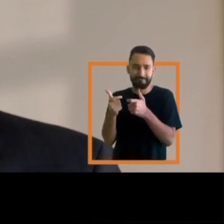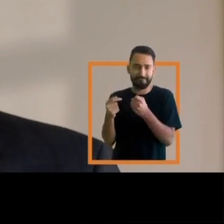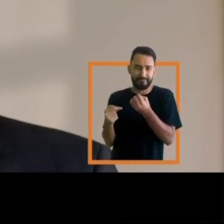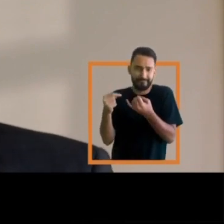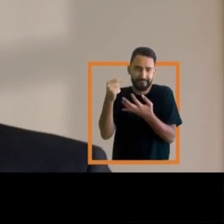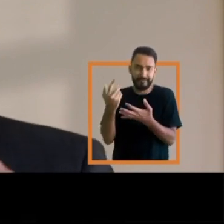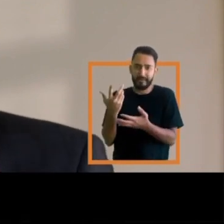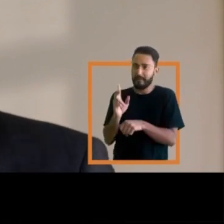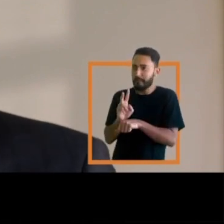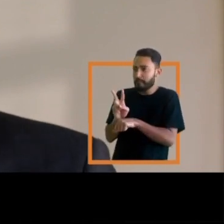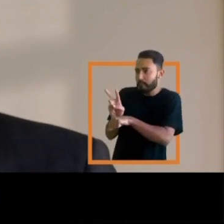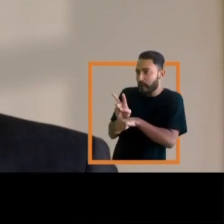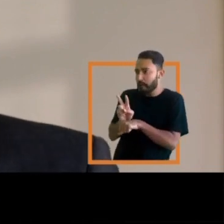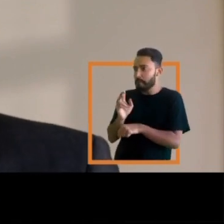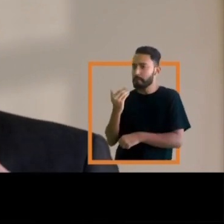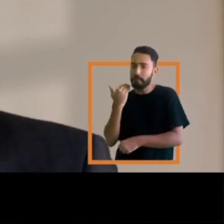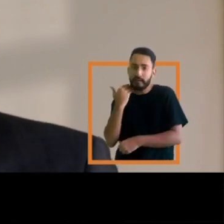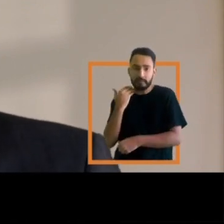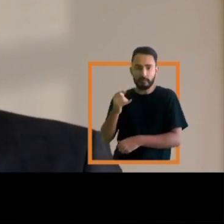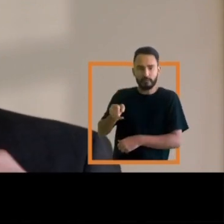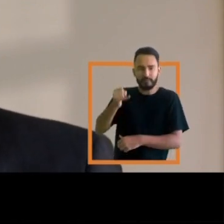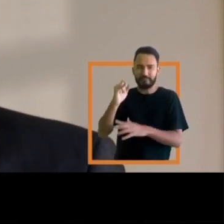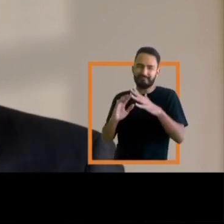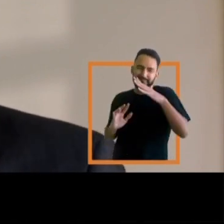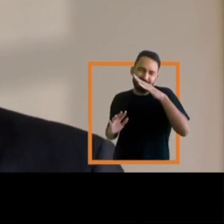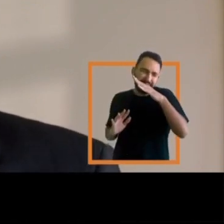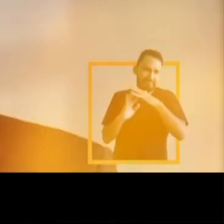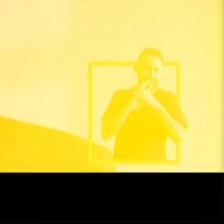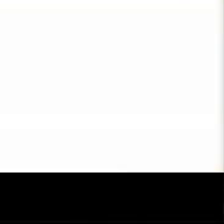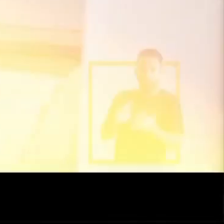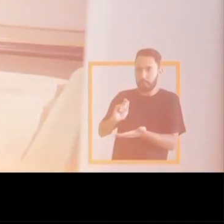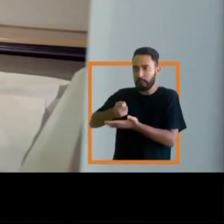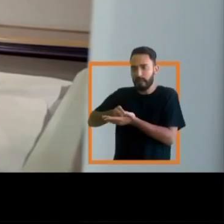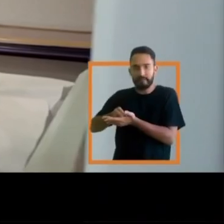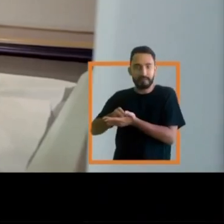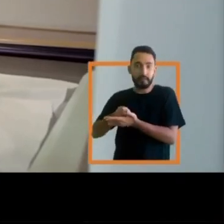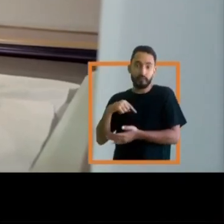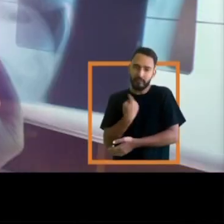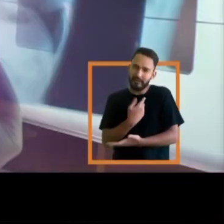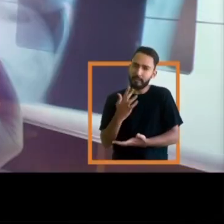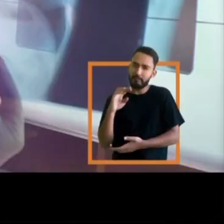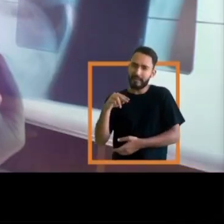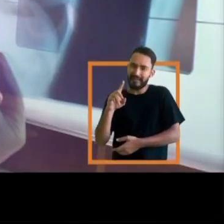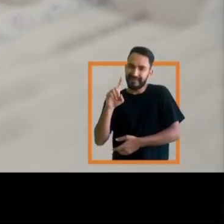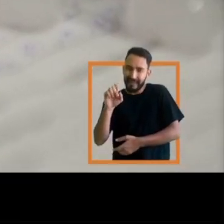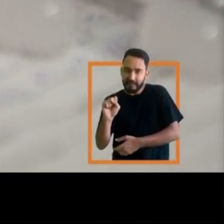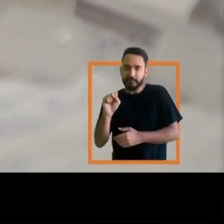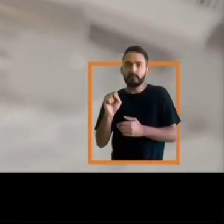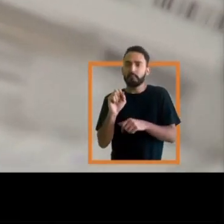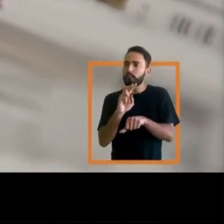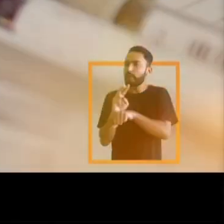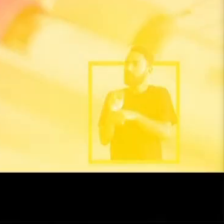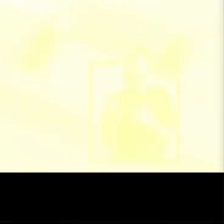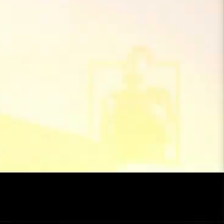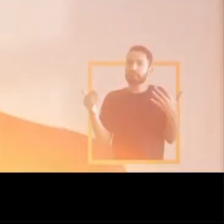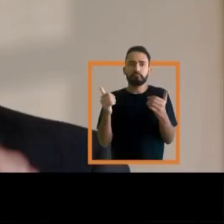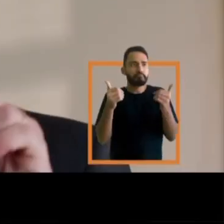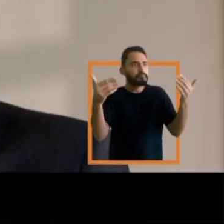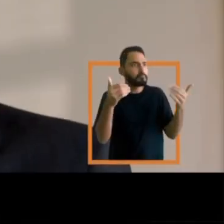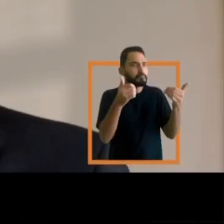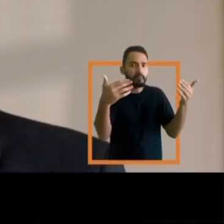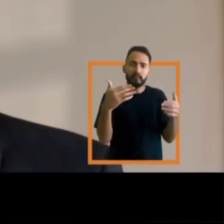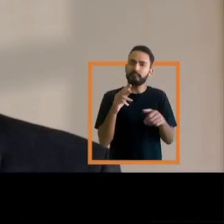muitas vezes recorrendo a bancos e pagando juros exorbitantes. Nós queremos que o BNDES, que empresta para tanta gente,